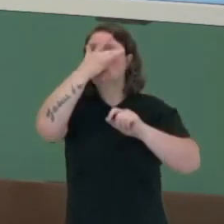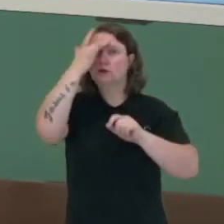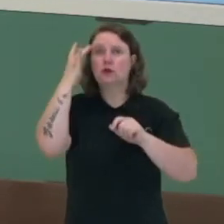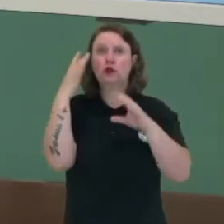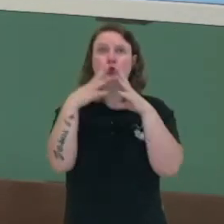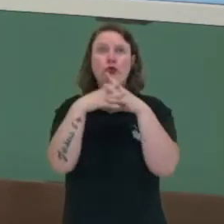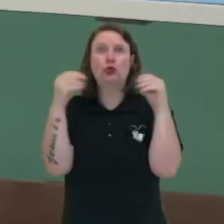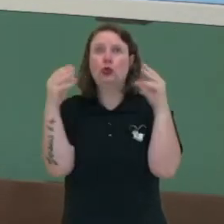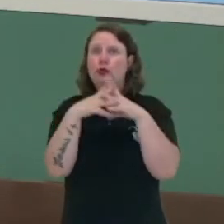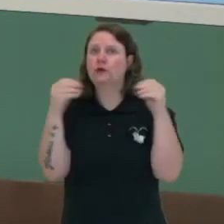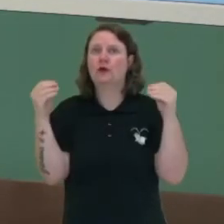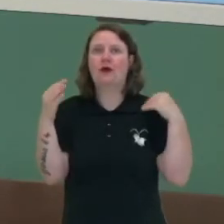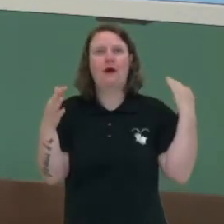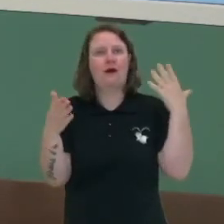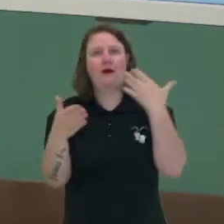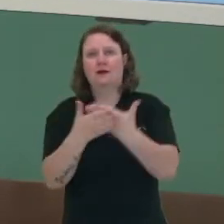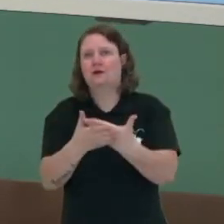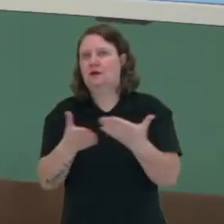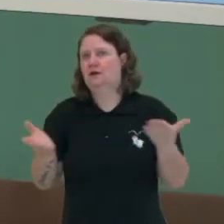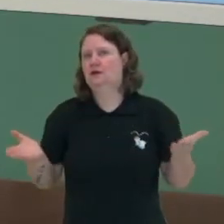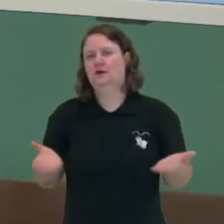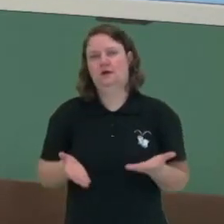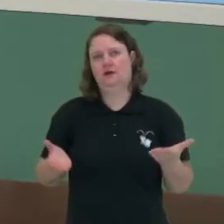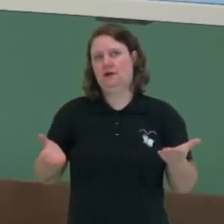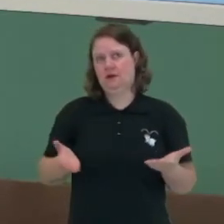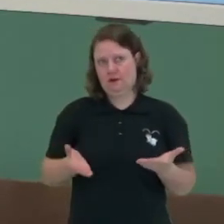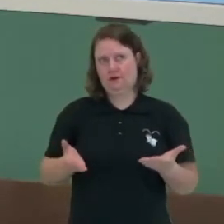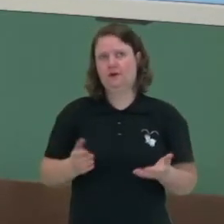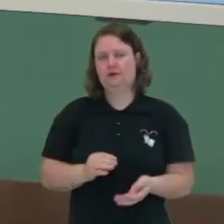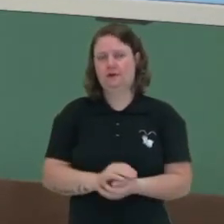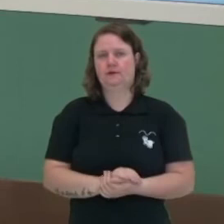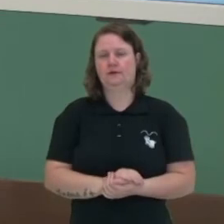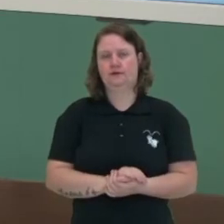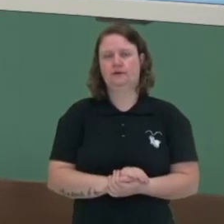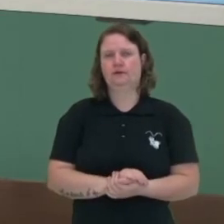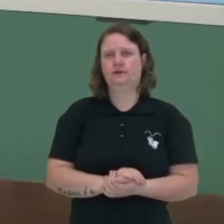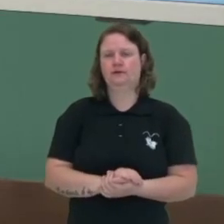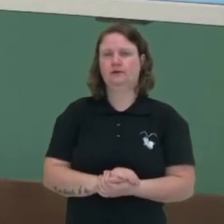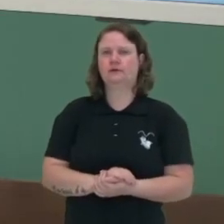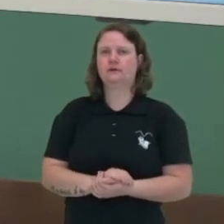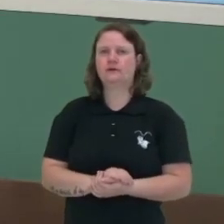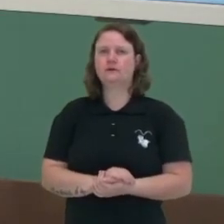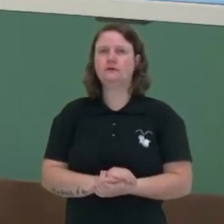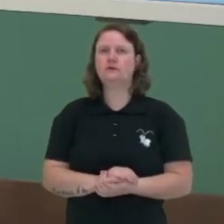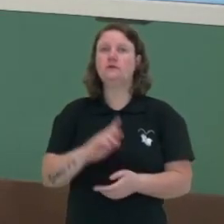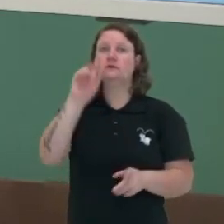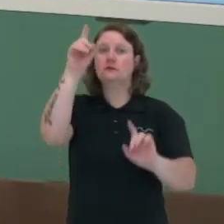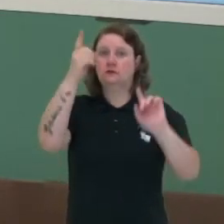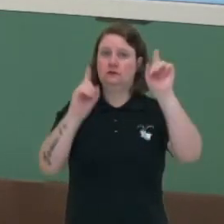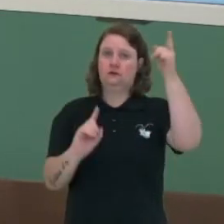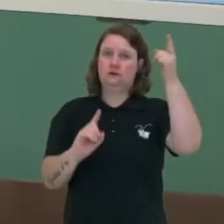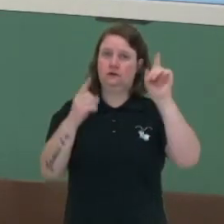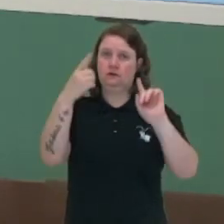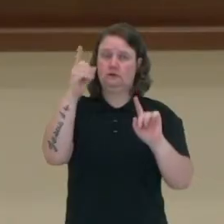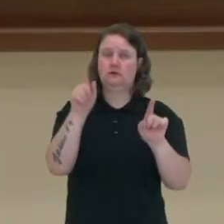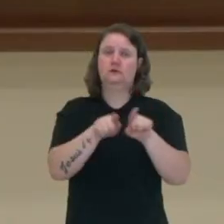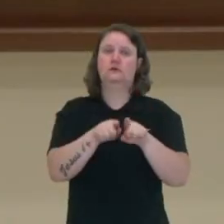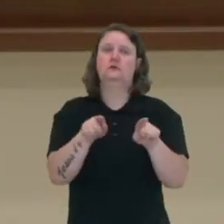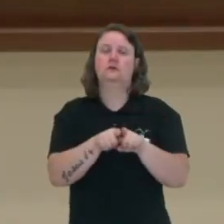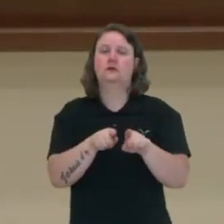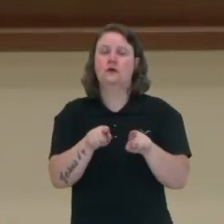que não há possibilidade de encontrar pelos mecanismos normais de ascensão. No Chile, também bastante